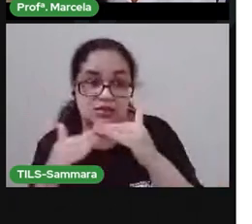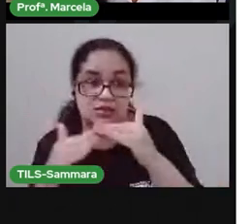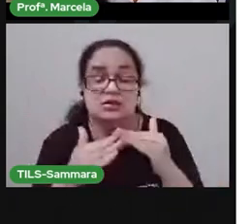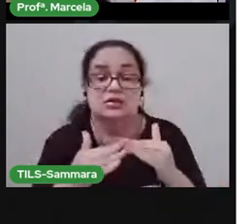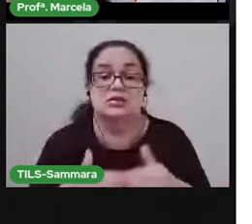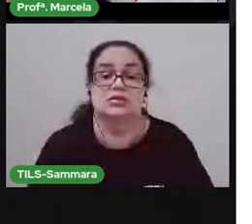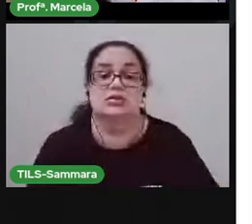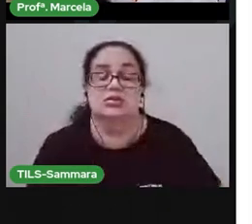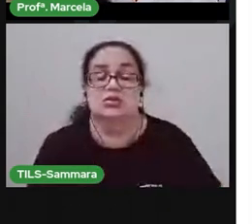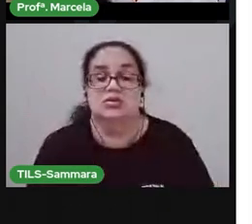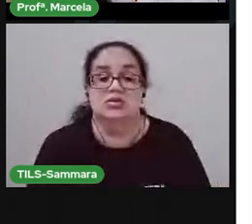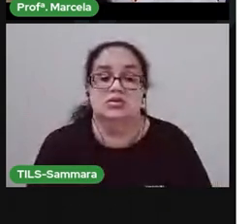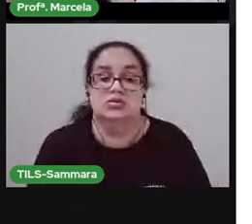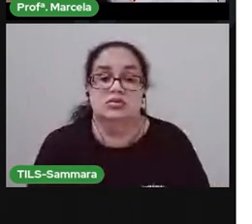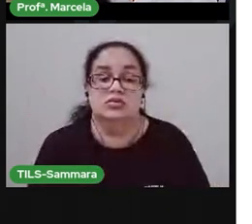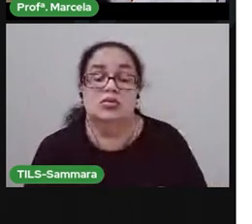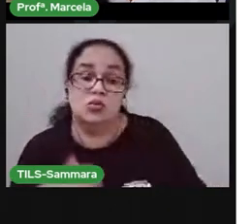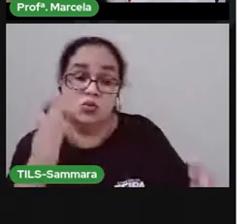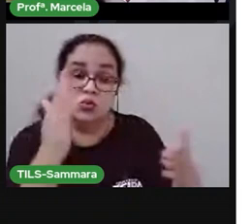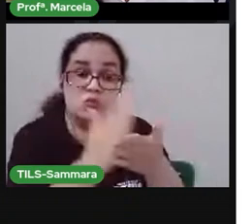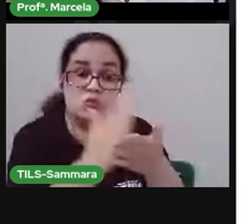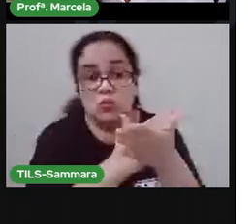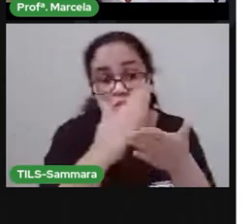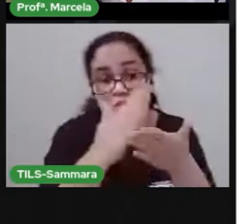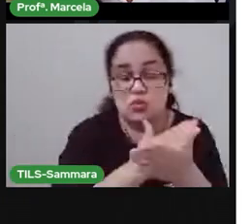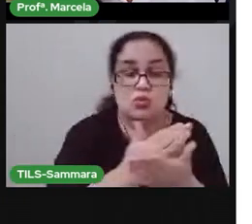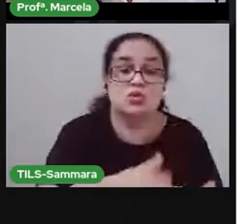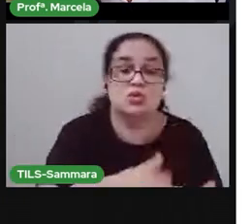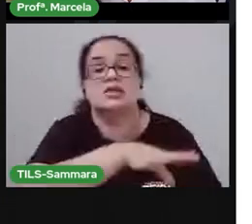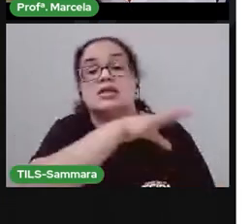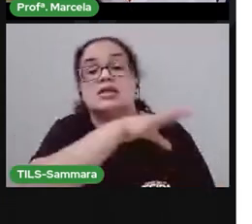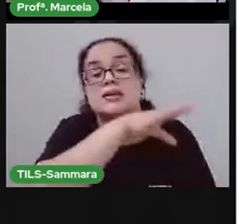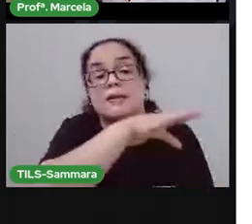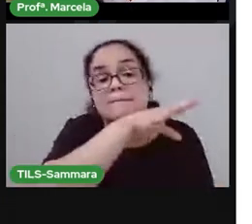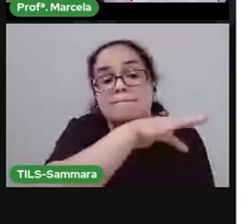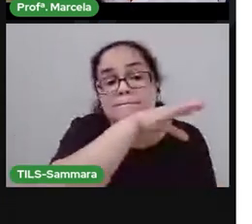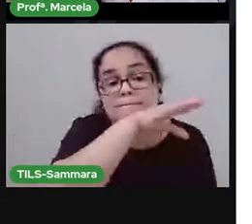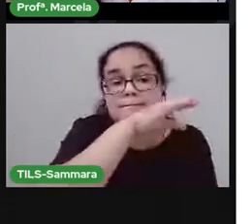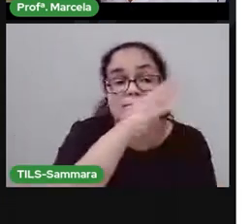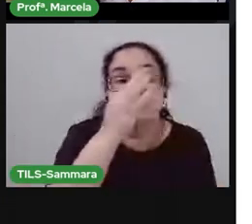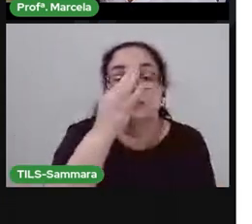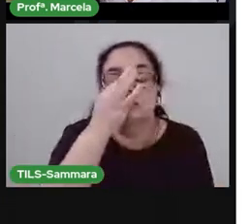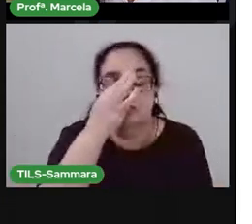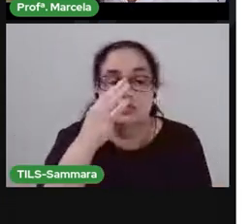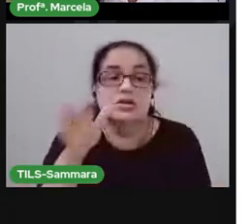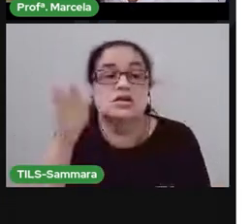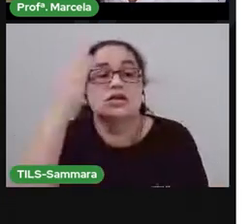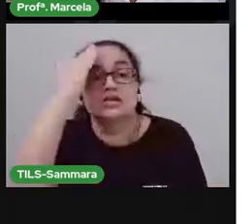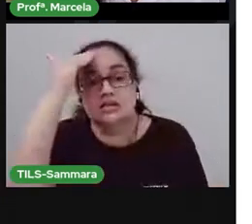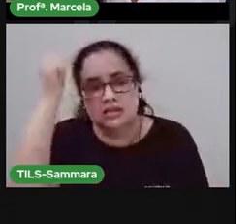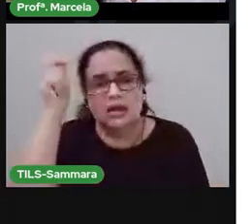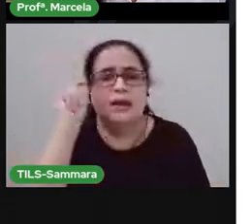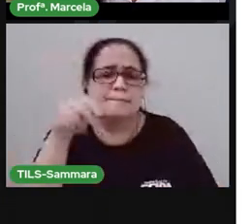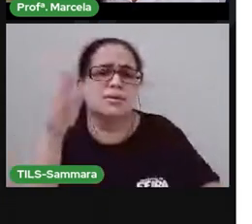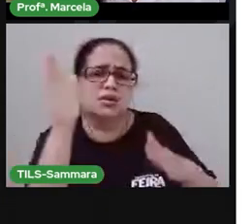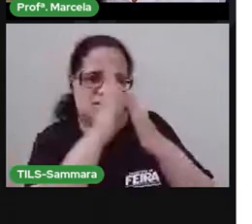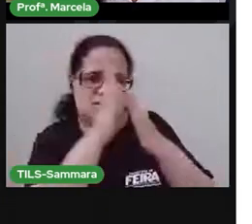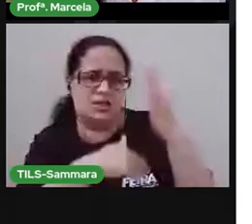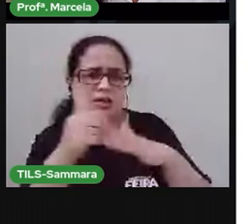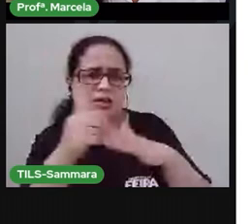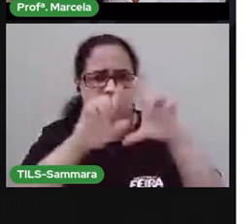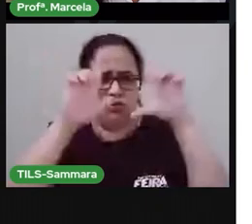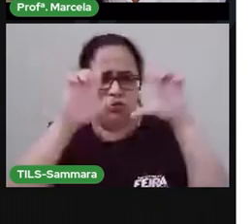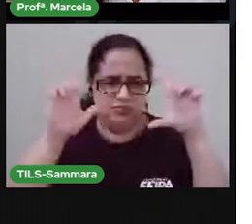casas. Alguns animais. E sabe quem foi que pintou esse quadro?